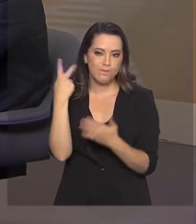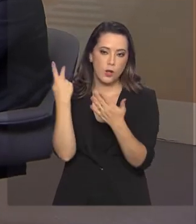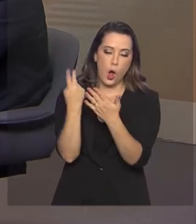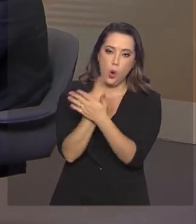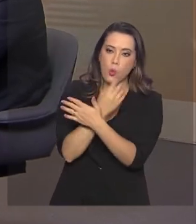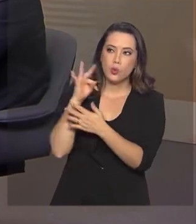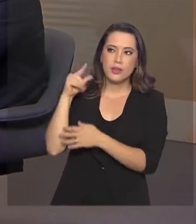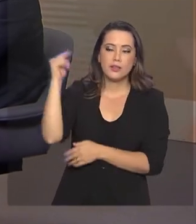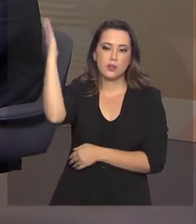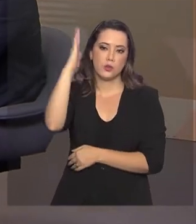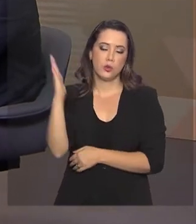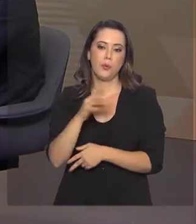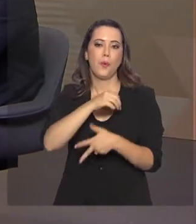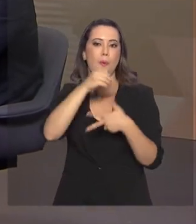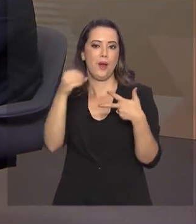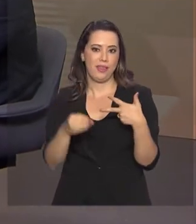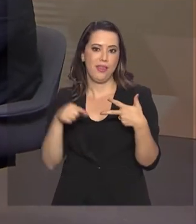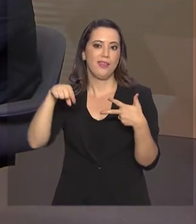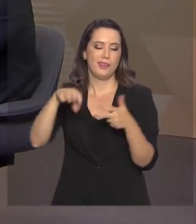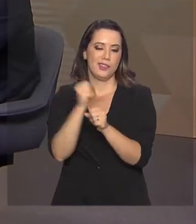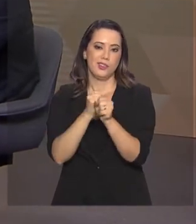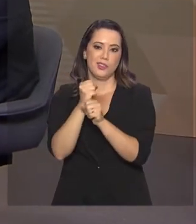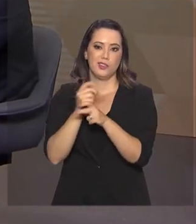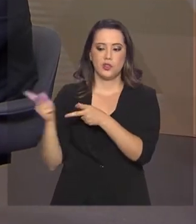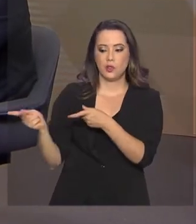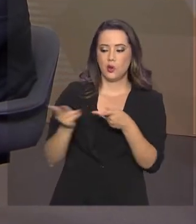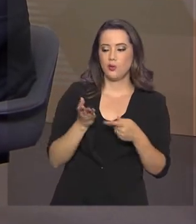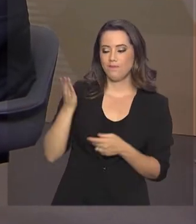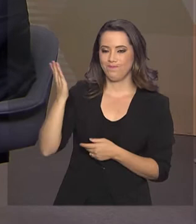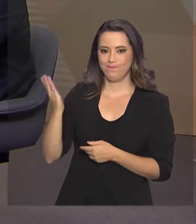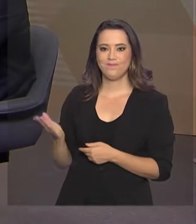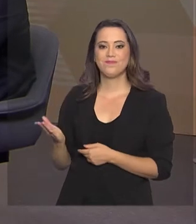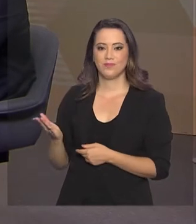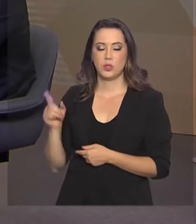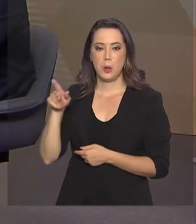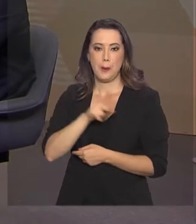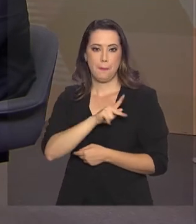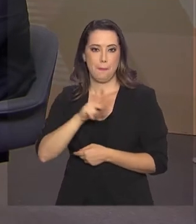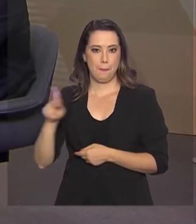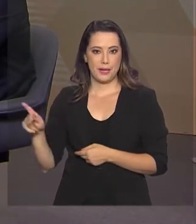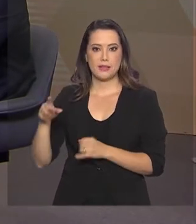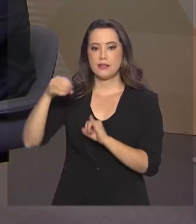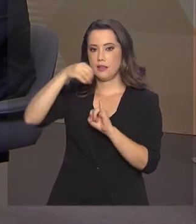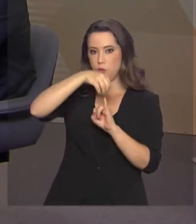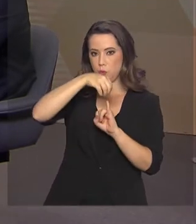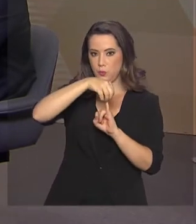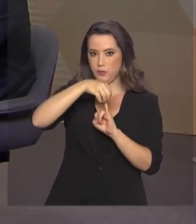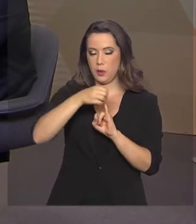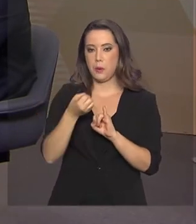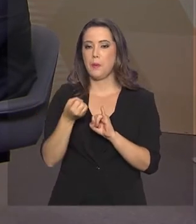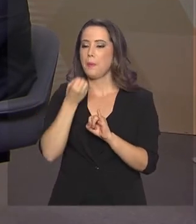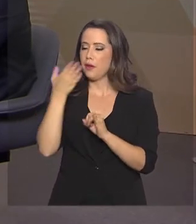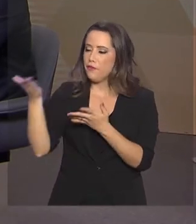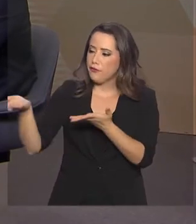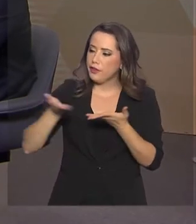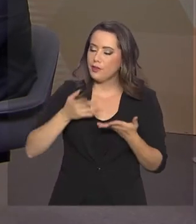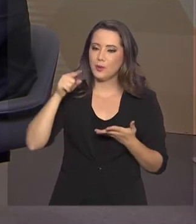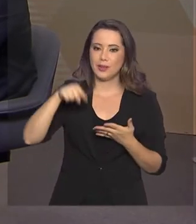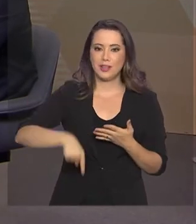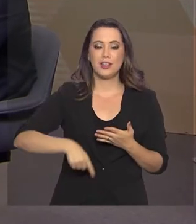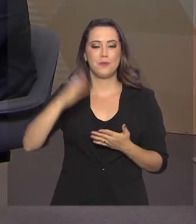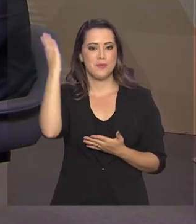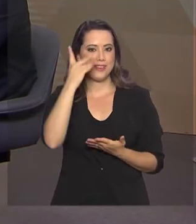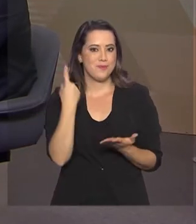o país. Para falar mais sobre esse assunto, convidamos Alexandre Lopes, presidente do Inep. Seja bem-vindo ao Brasil em Pauta.